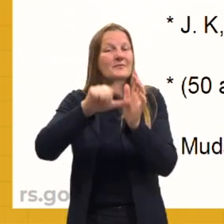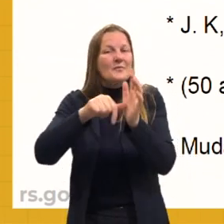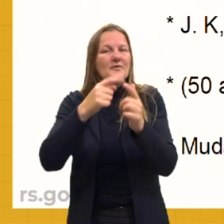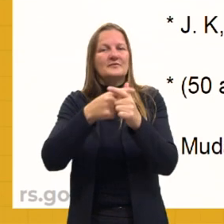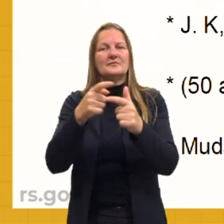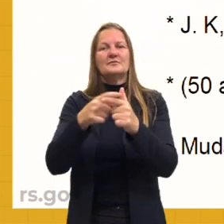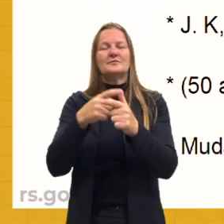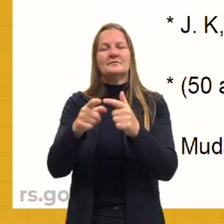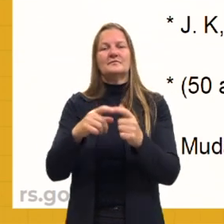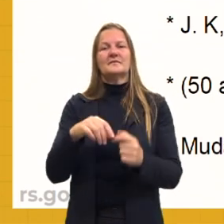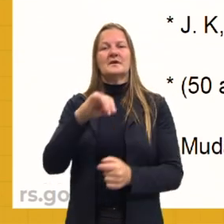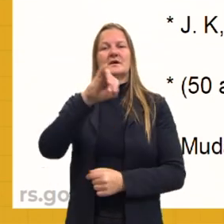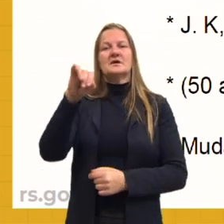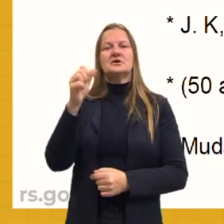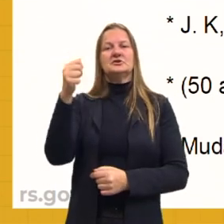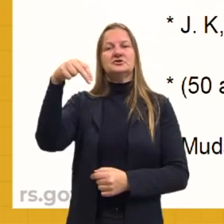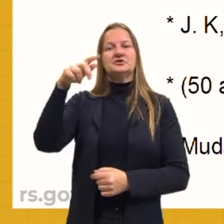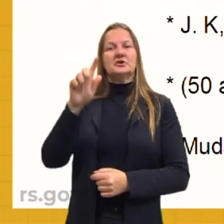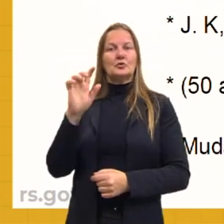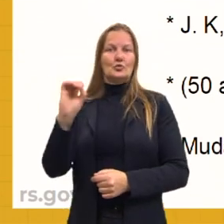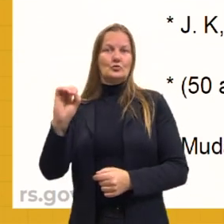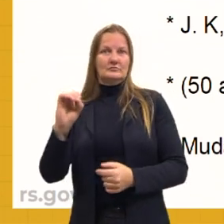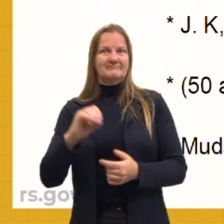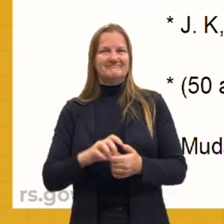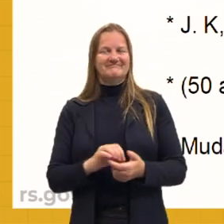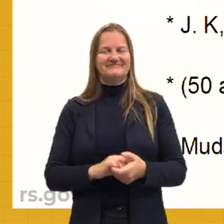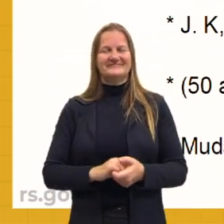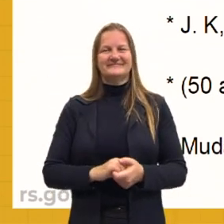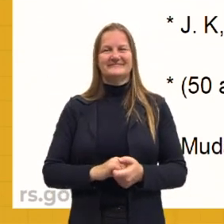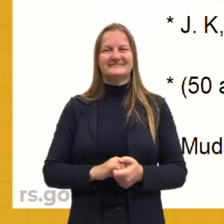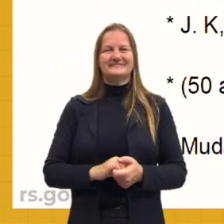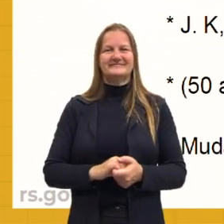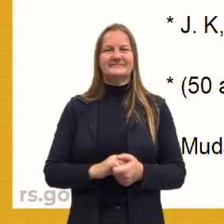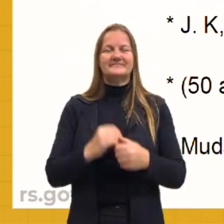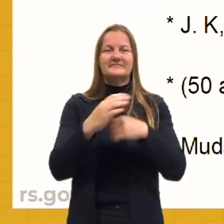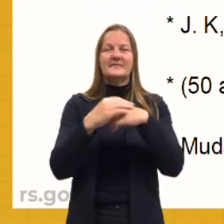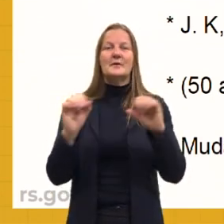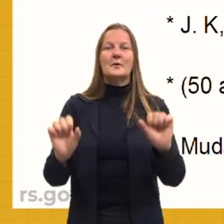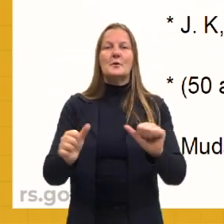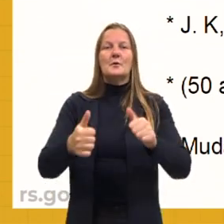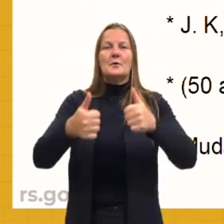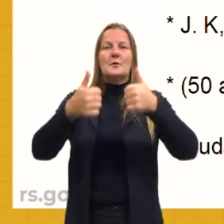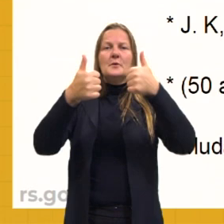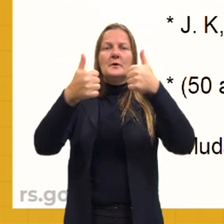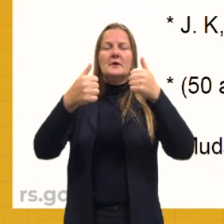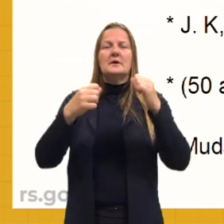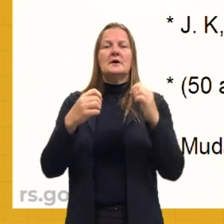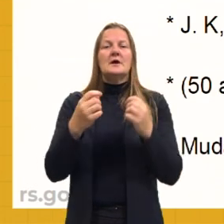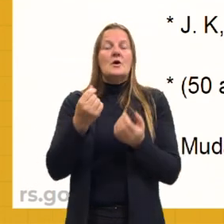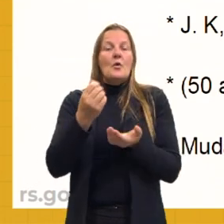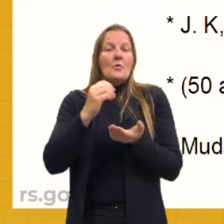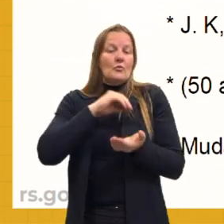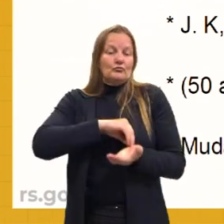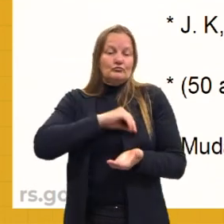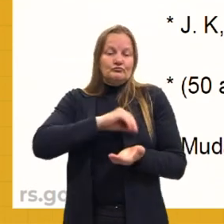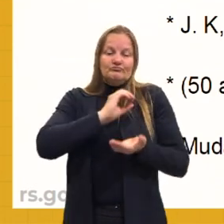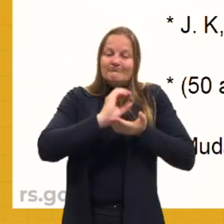mudanças de base do Jango, que ele vai trazer, são a melhoria na distribuição de renda do país,